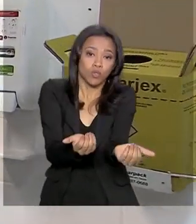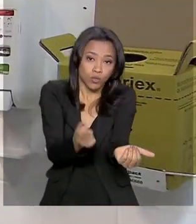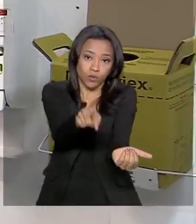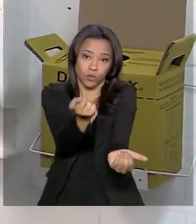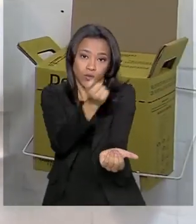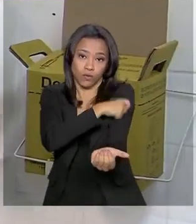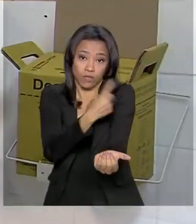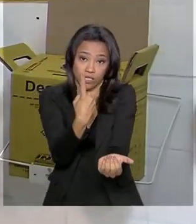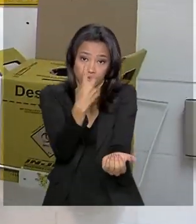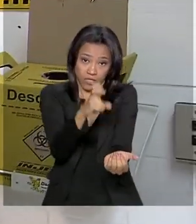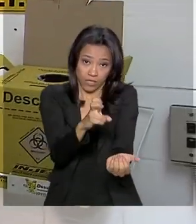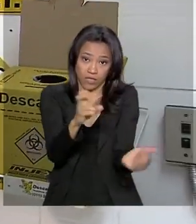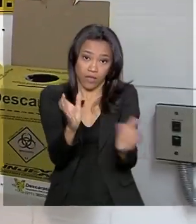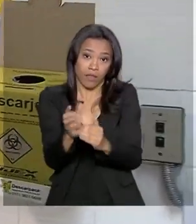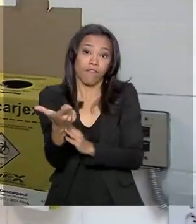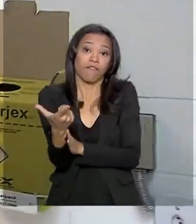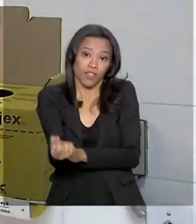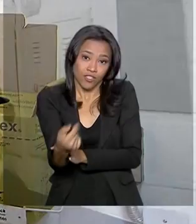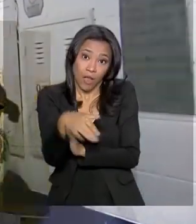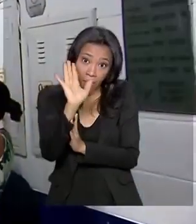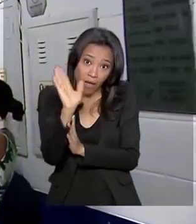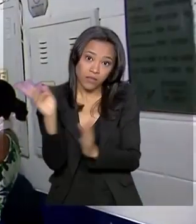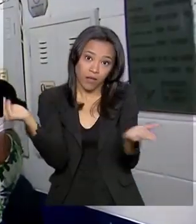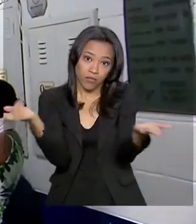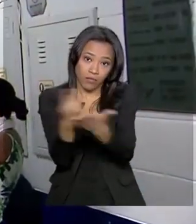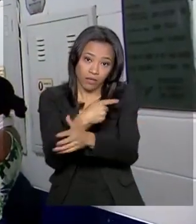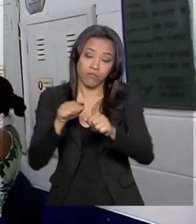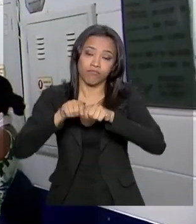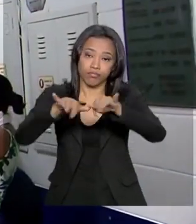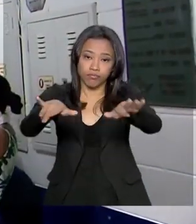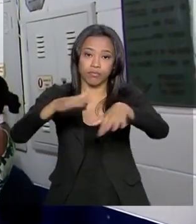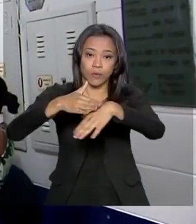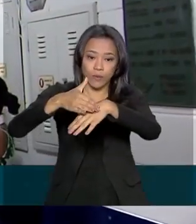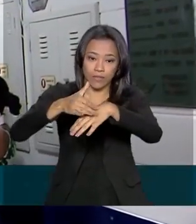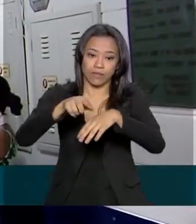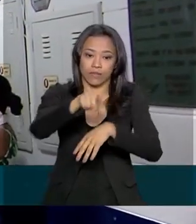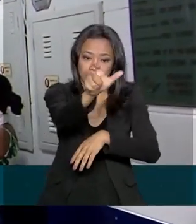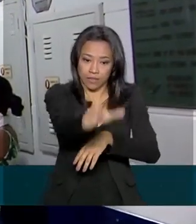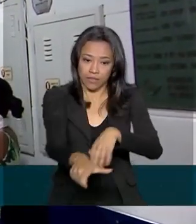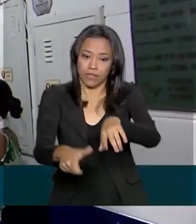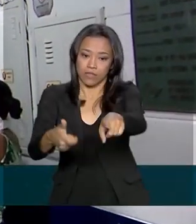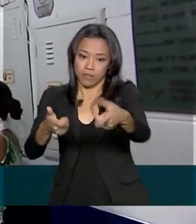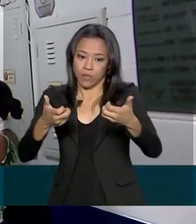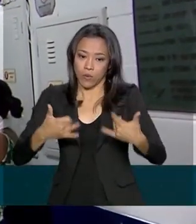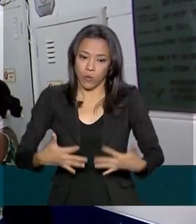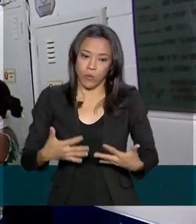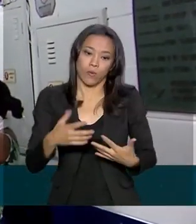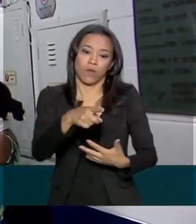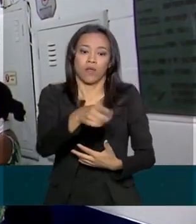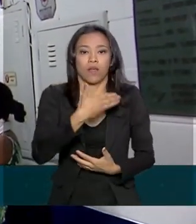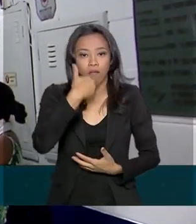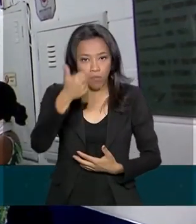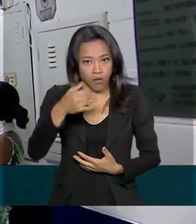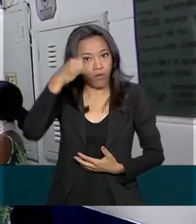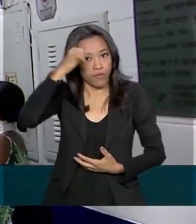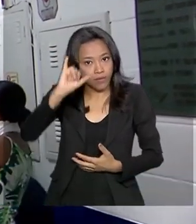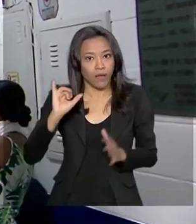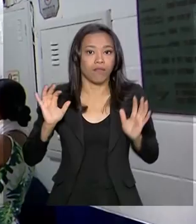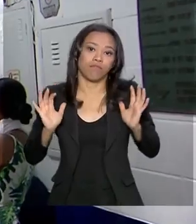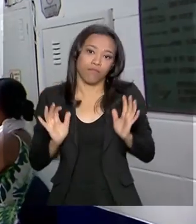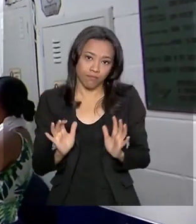faixa etária é a que tem mais pessoas com sarampo. Mas se depois eu fico doente, aí é melhor se prevenir.